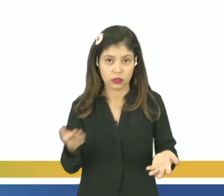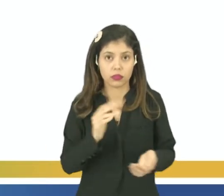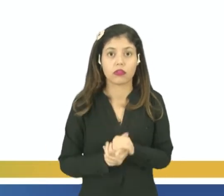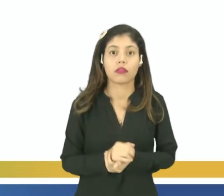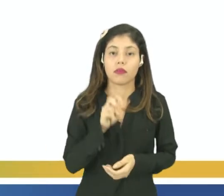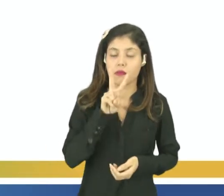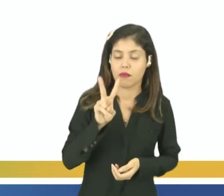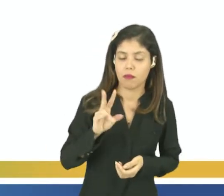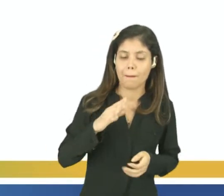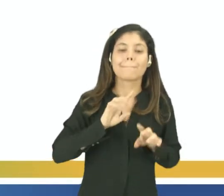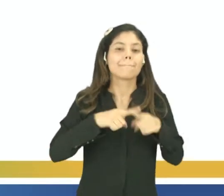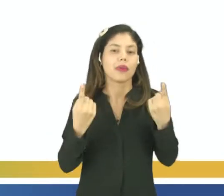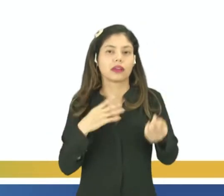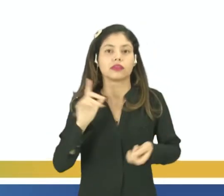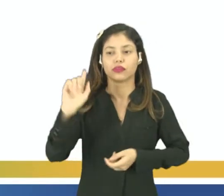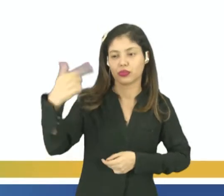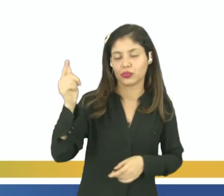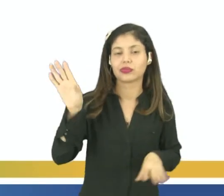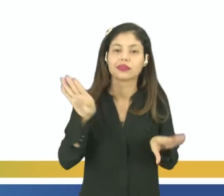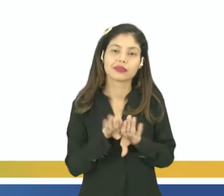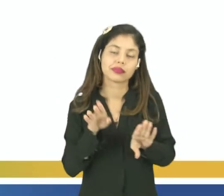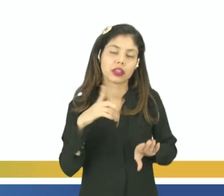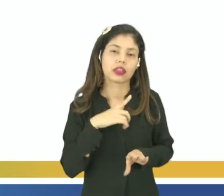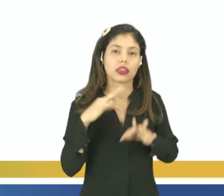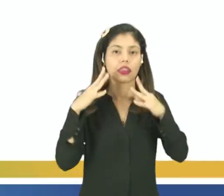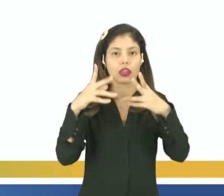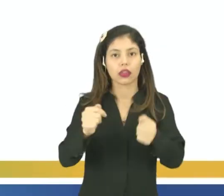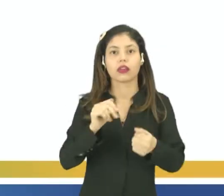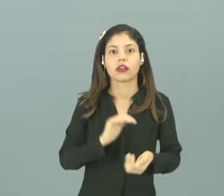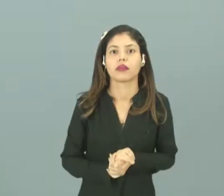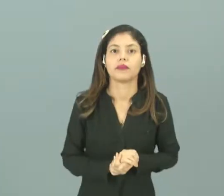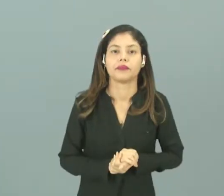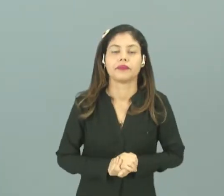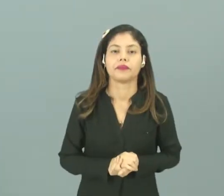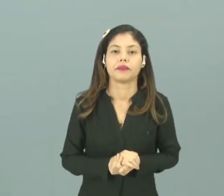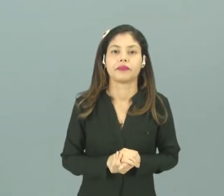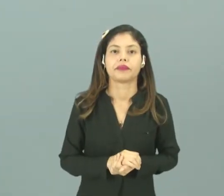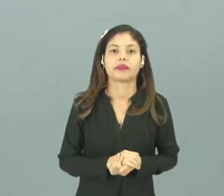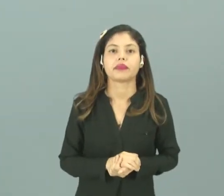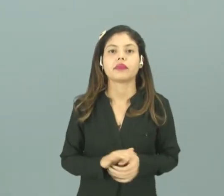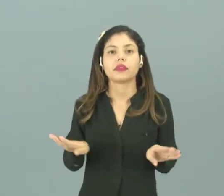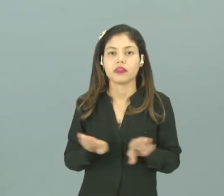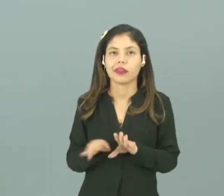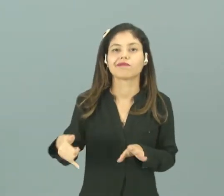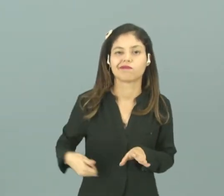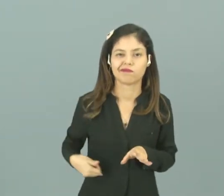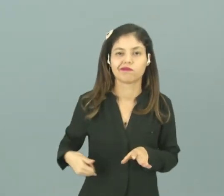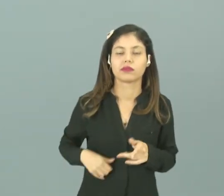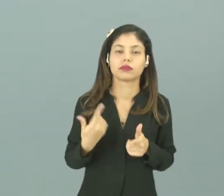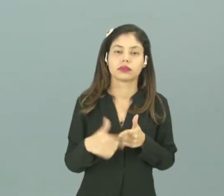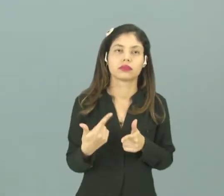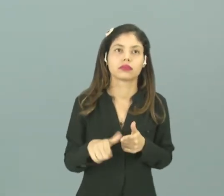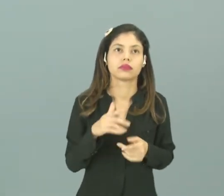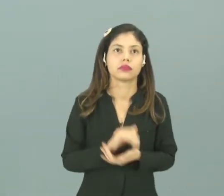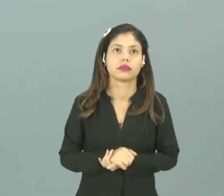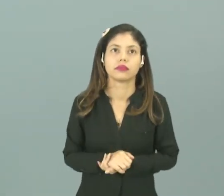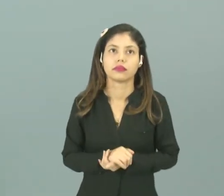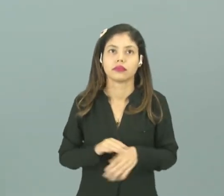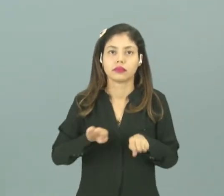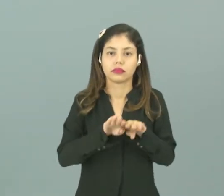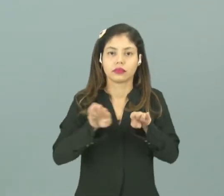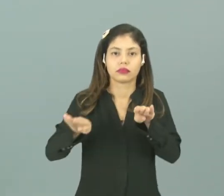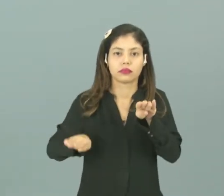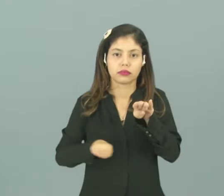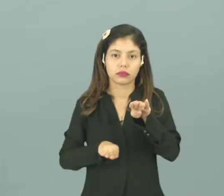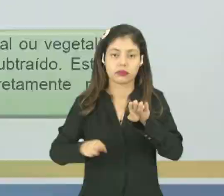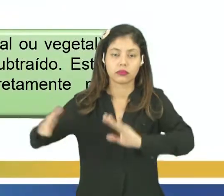provocou, mas devido a ação de outro, todo, todo mundo, todo coletivo vai sofrer as consequências. E aí o